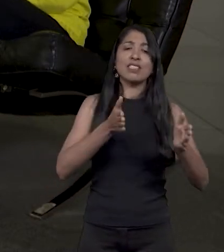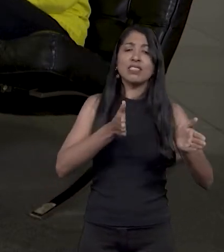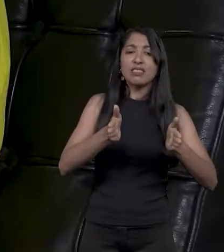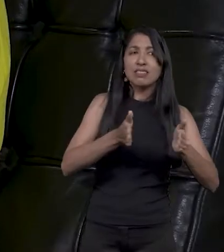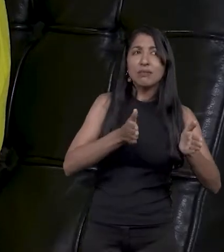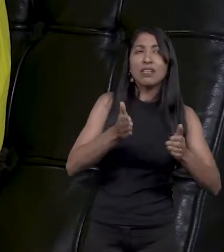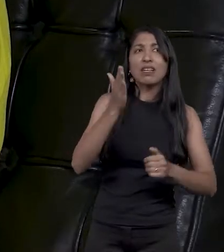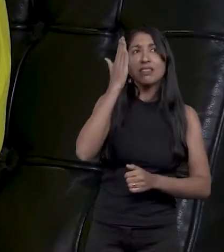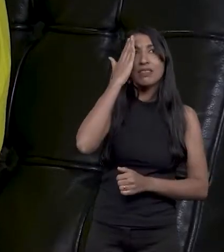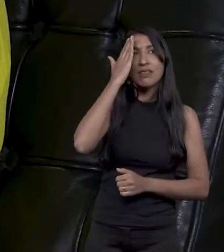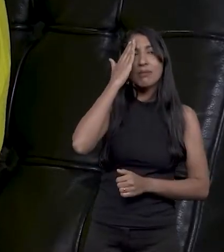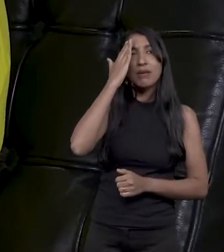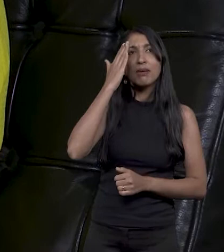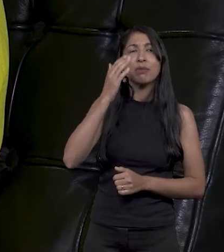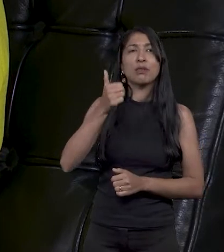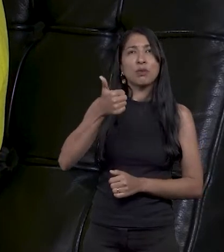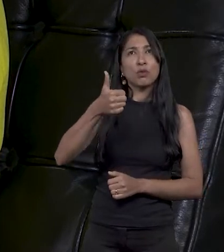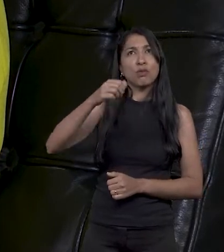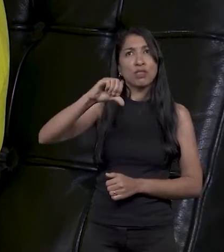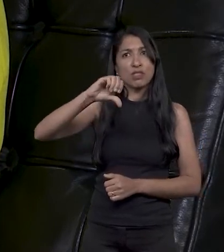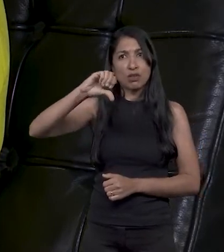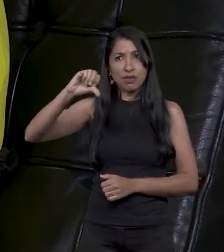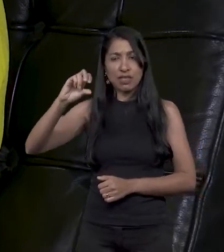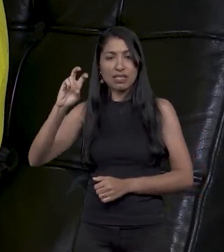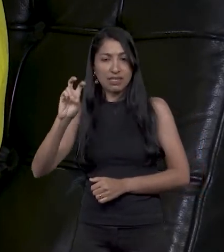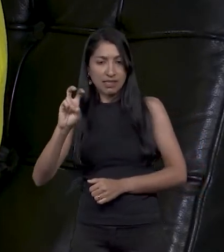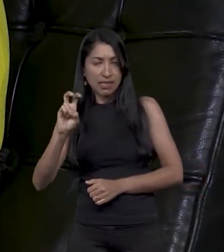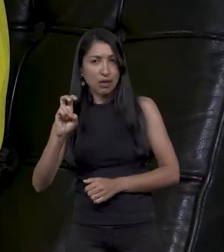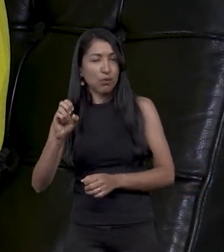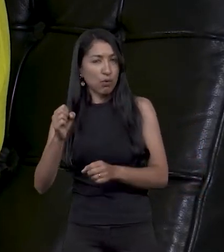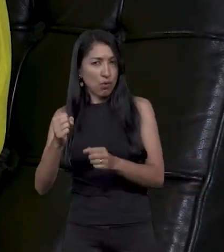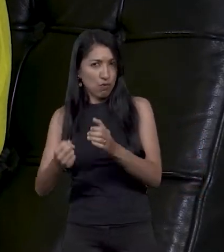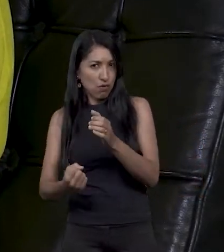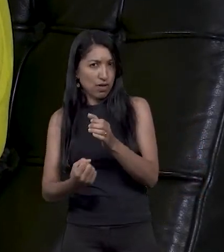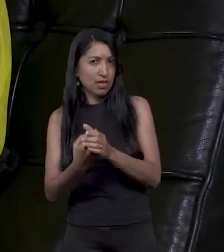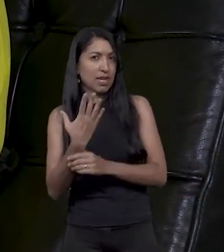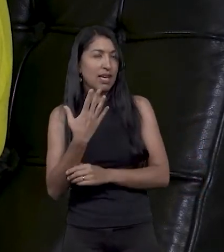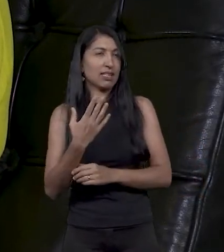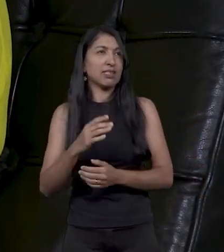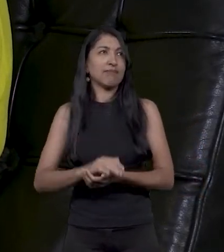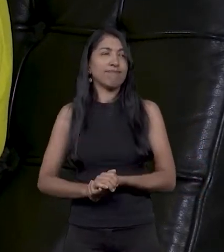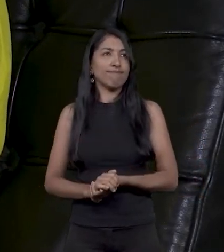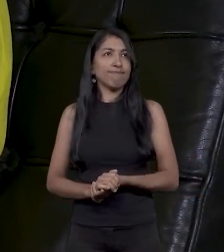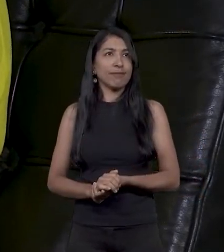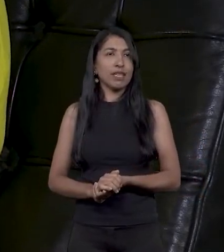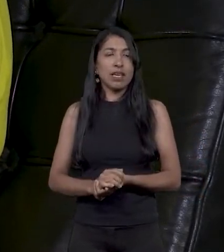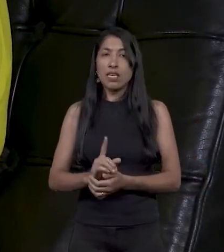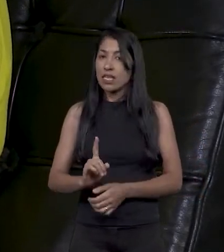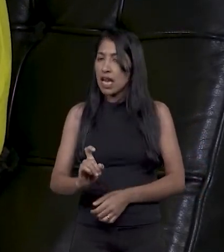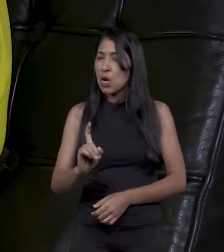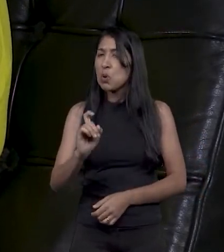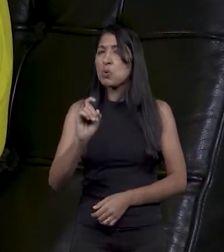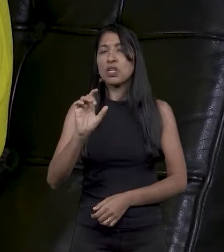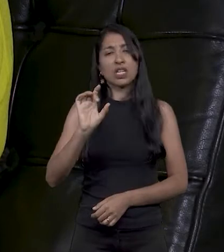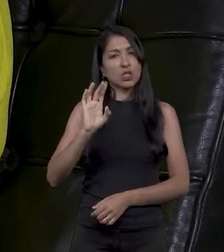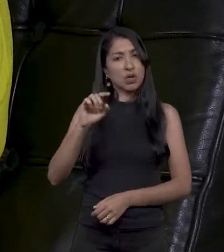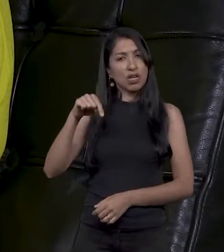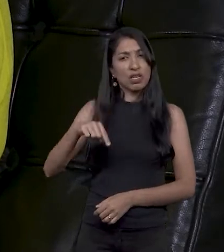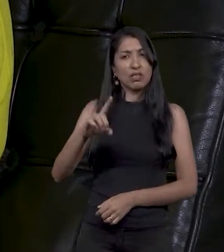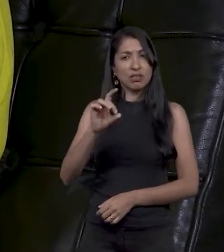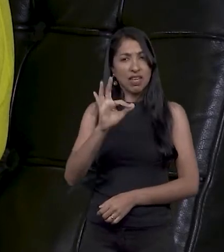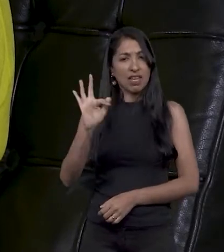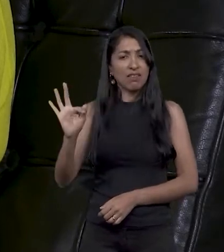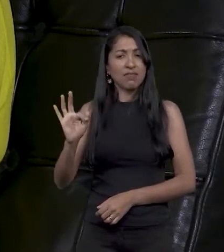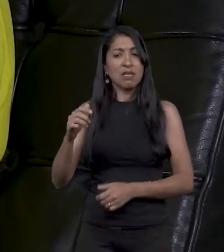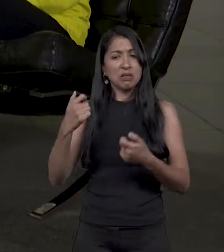fundada em 1995 e até hoje é a única, então, nós ainda temos muito que avançar para incluir mais as pessoas cegas e com